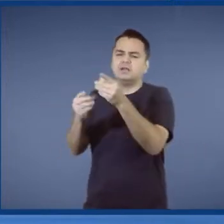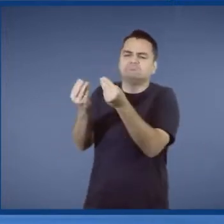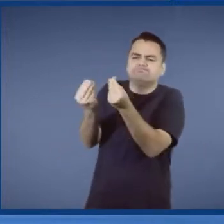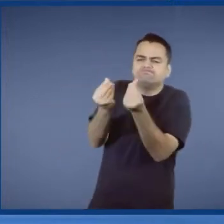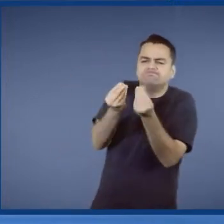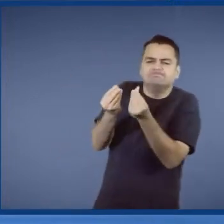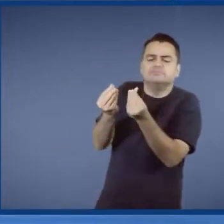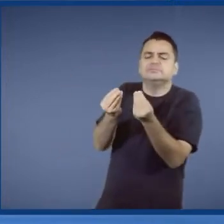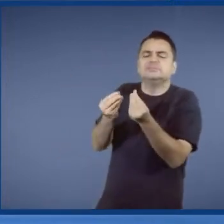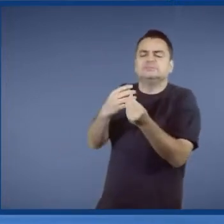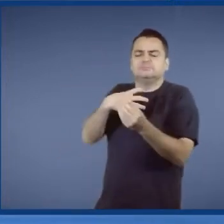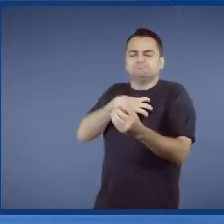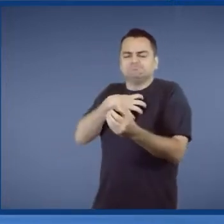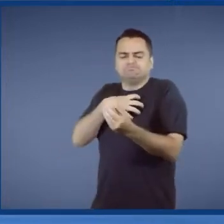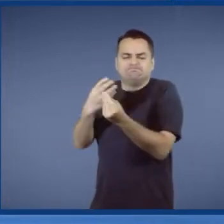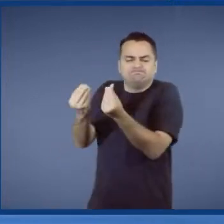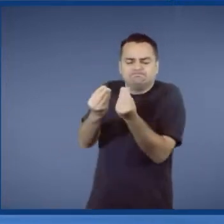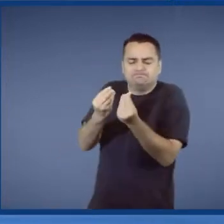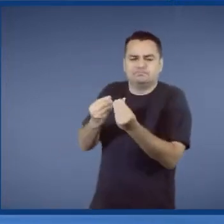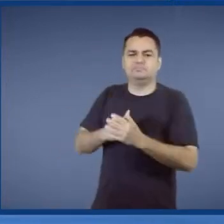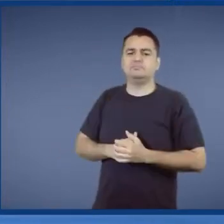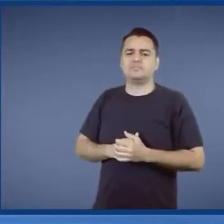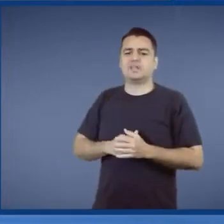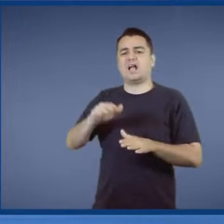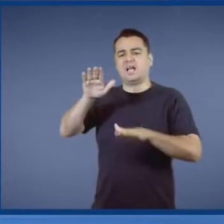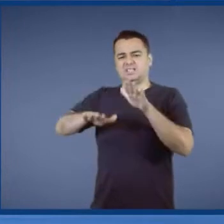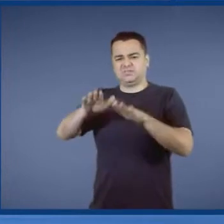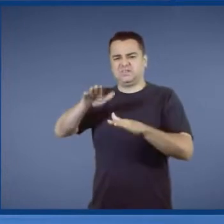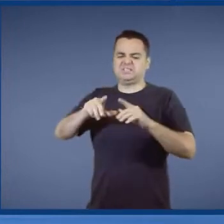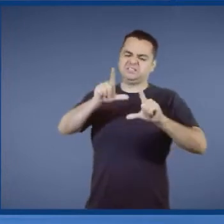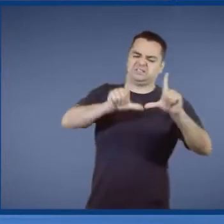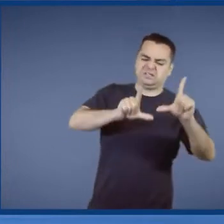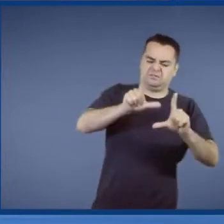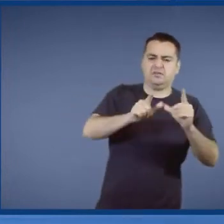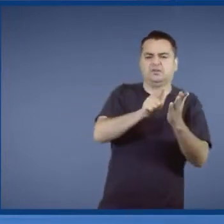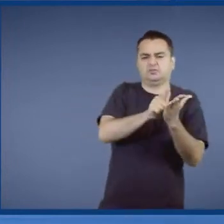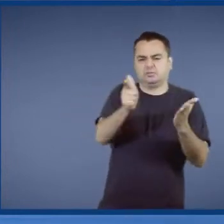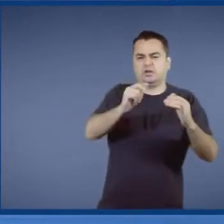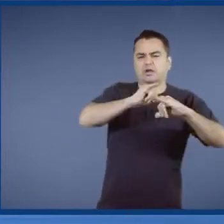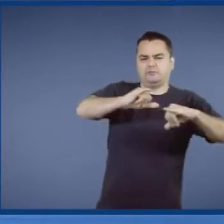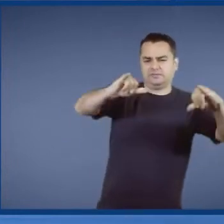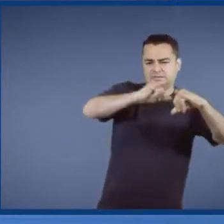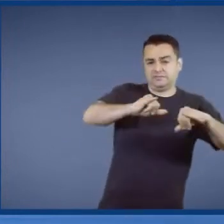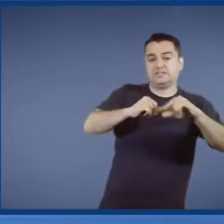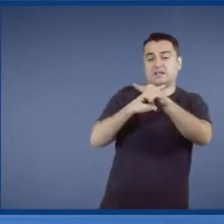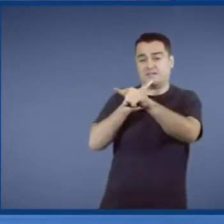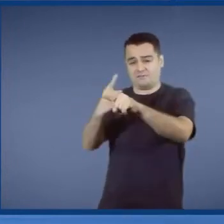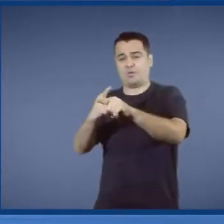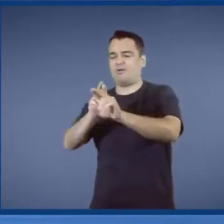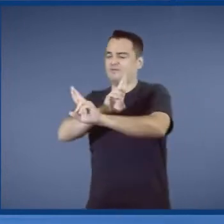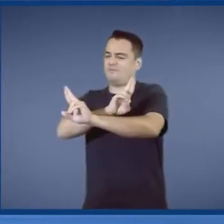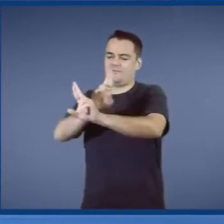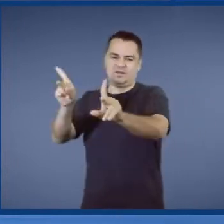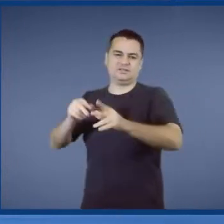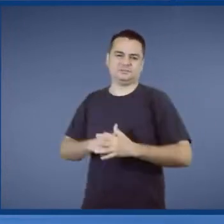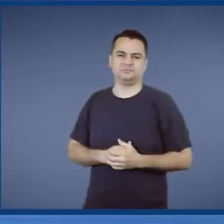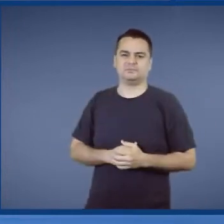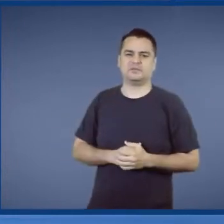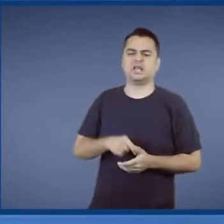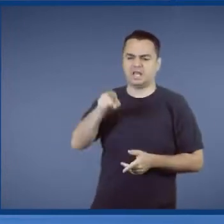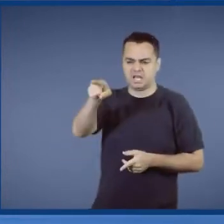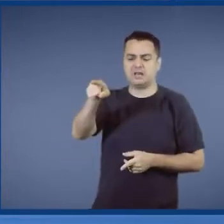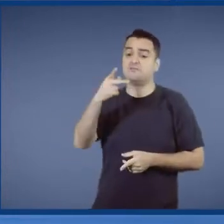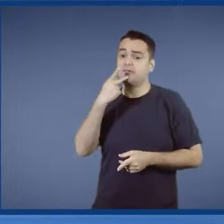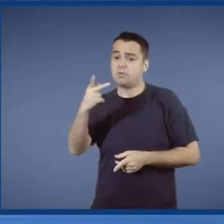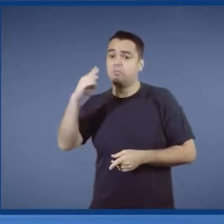E não é nada disso que, às vezes, a imprensa mostra. Nada disso. É um cara comprometido com o Brasil.